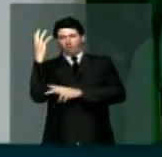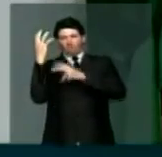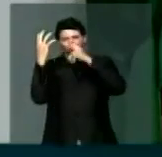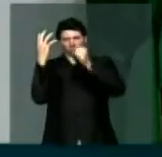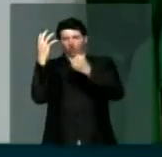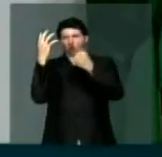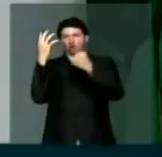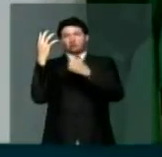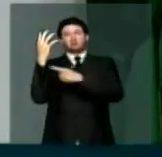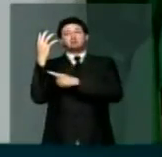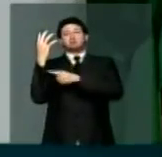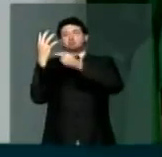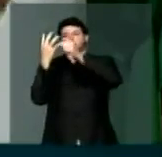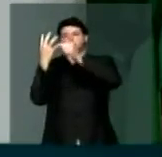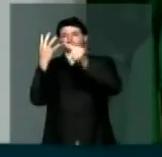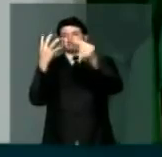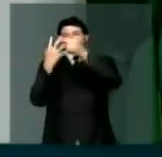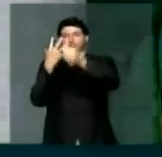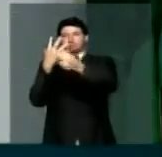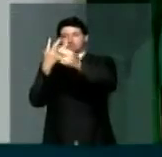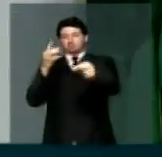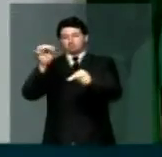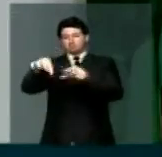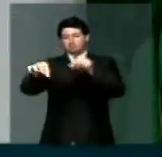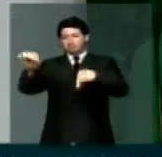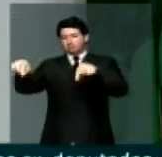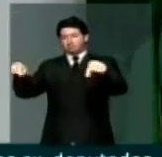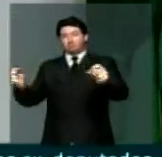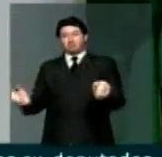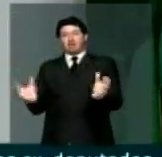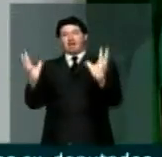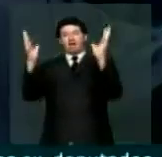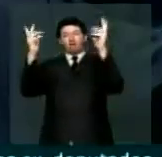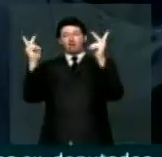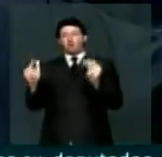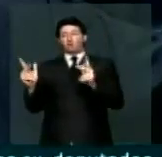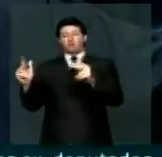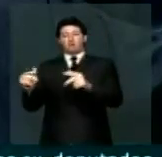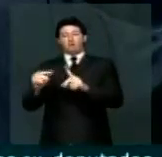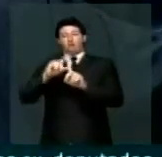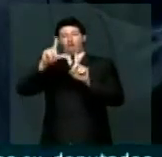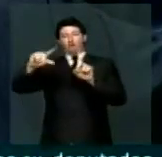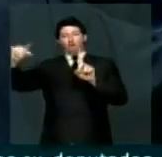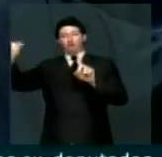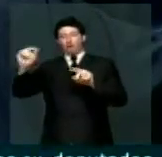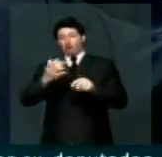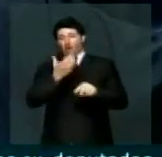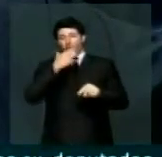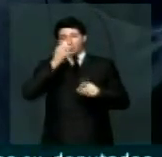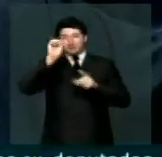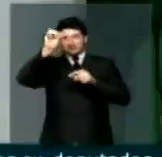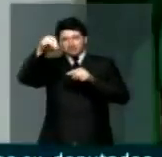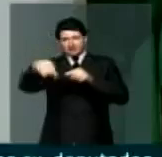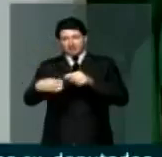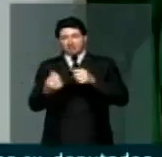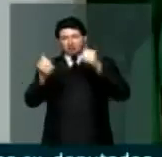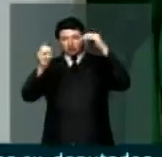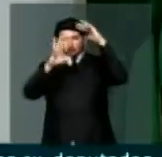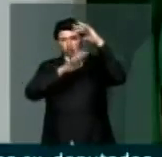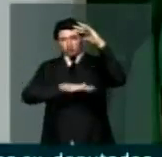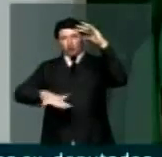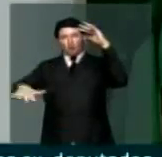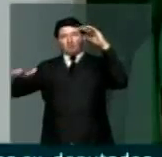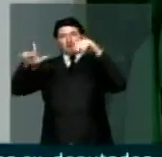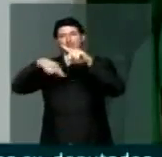forte e erguido, nascerão muitas árvores iguais. Folha, fruto, semente e sombra a